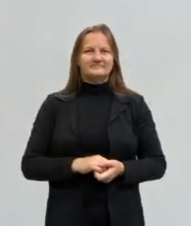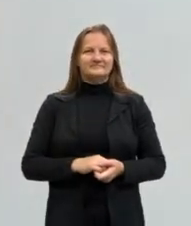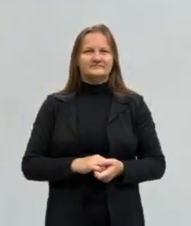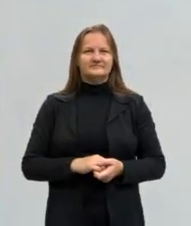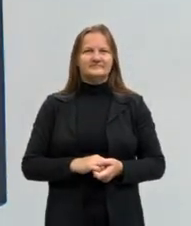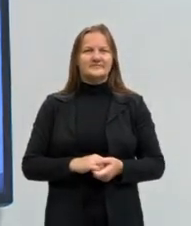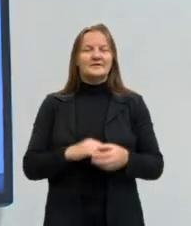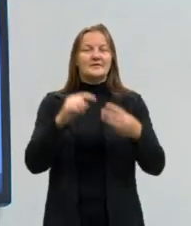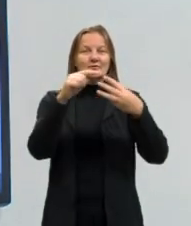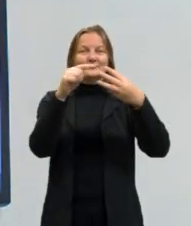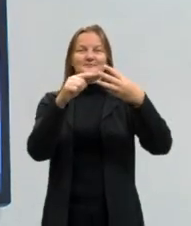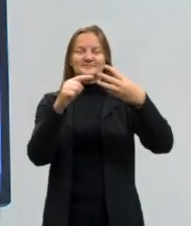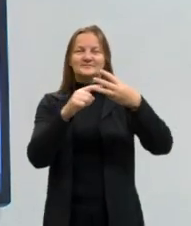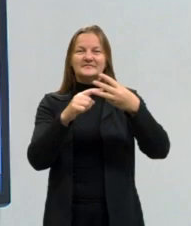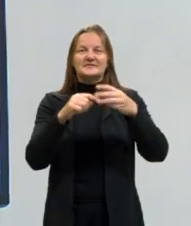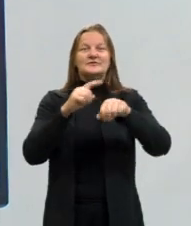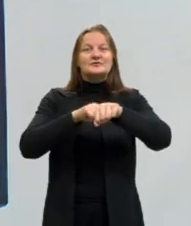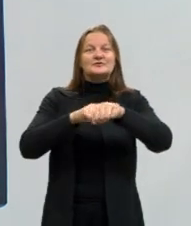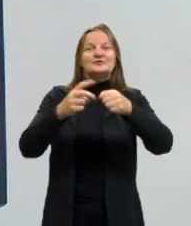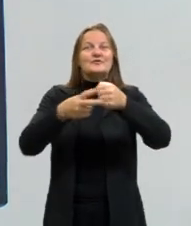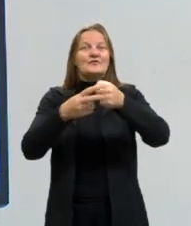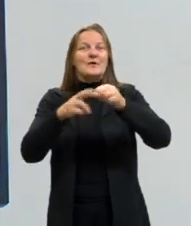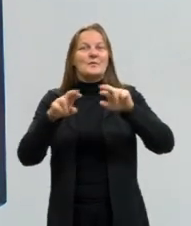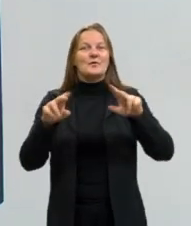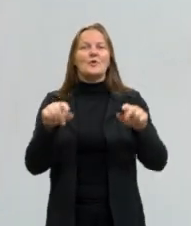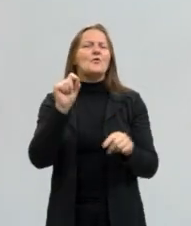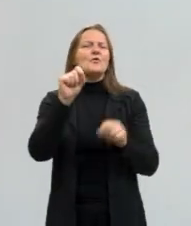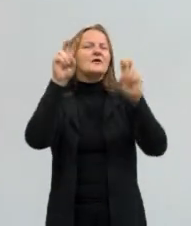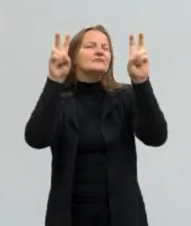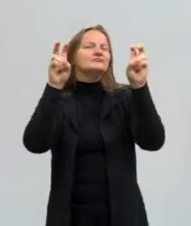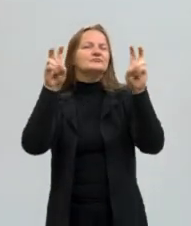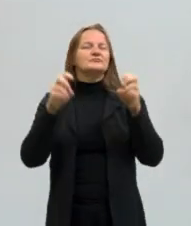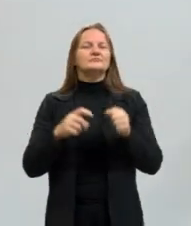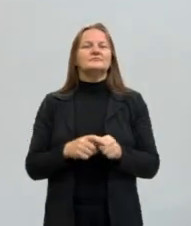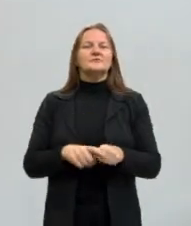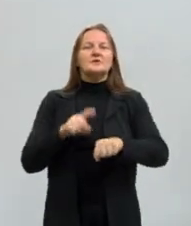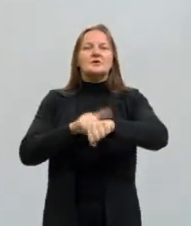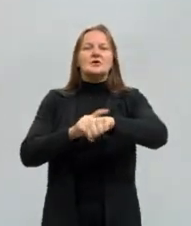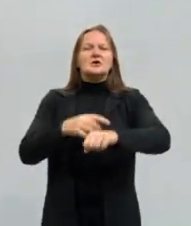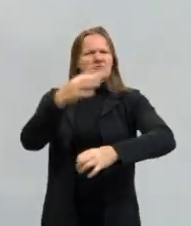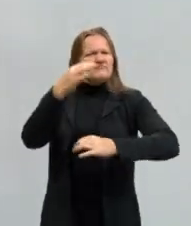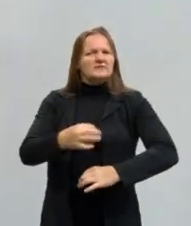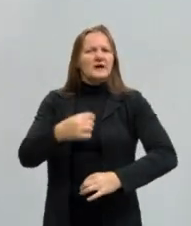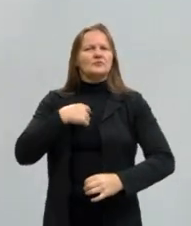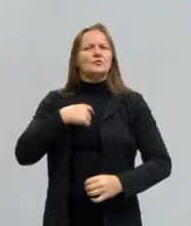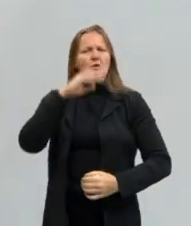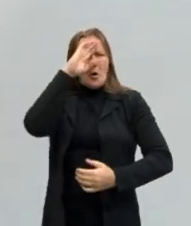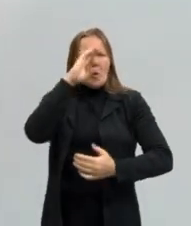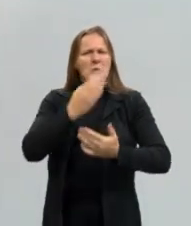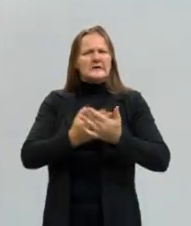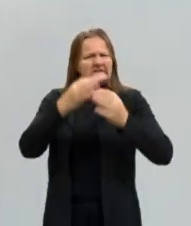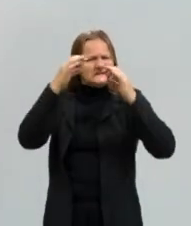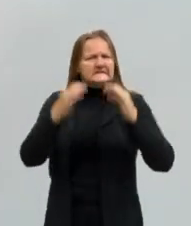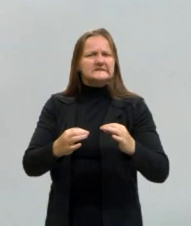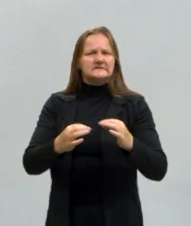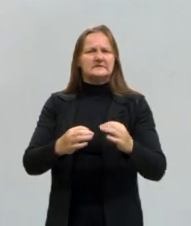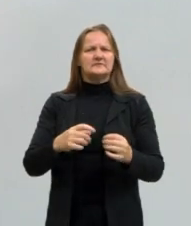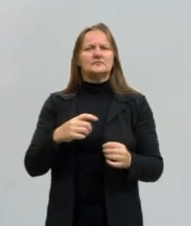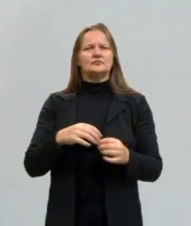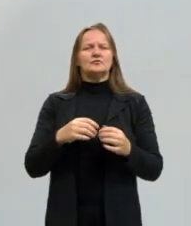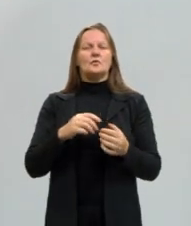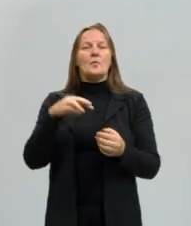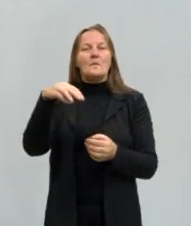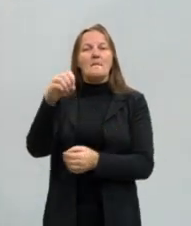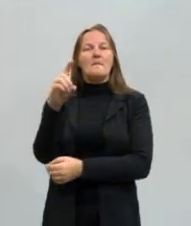O indicativo. Do que trata? Trata de certezas, de fatos reais. É aquele